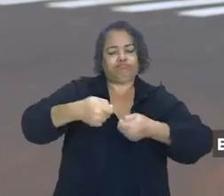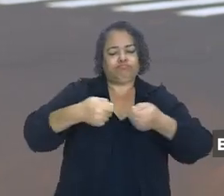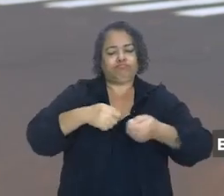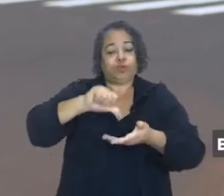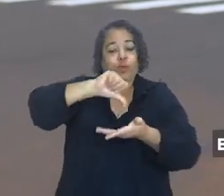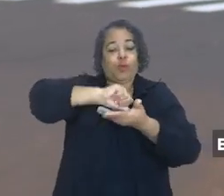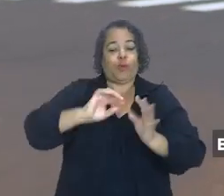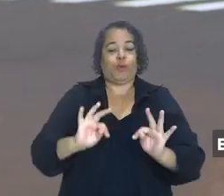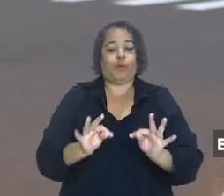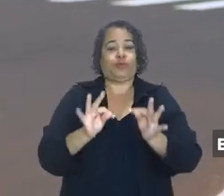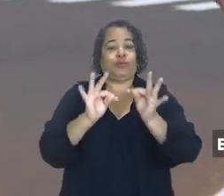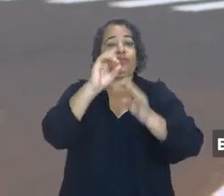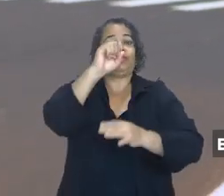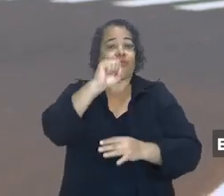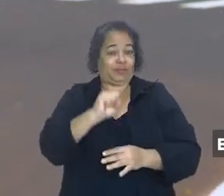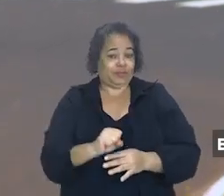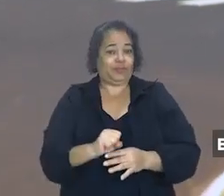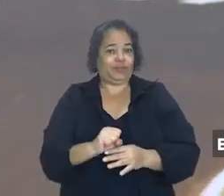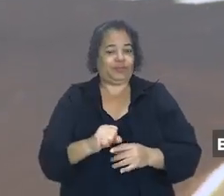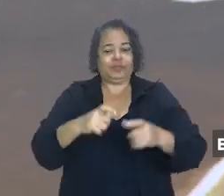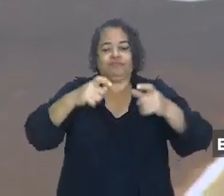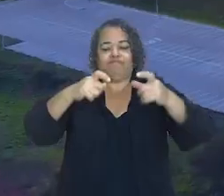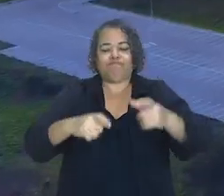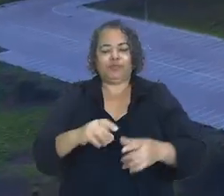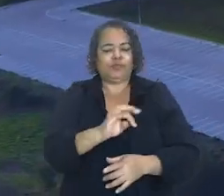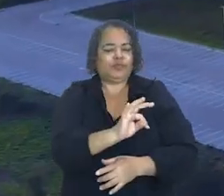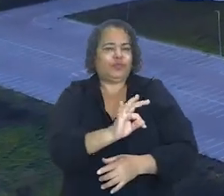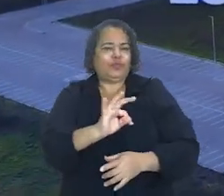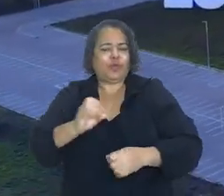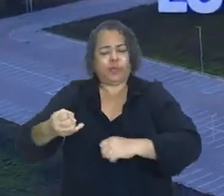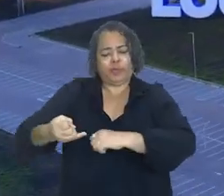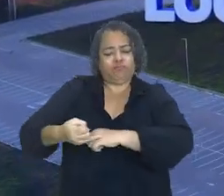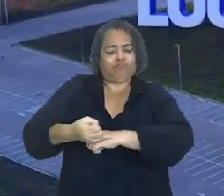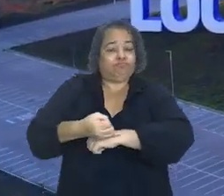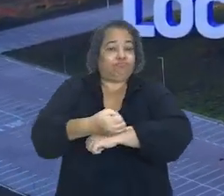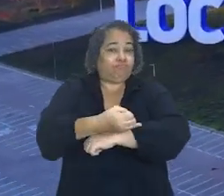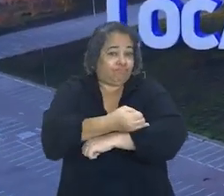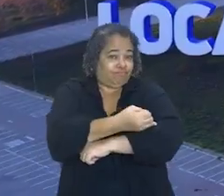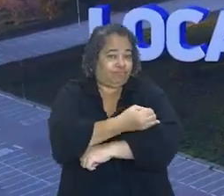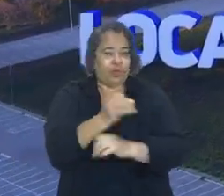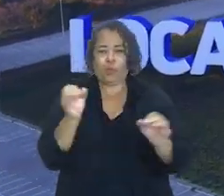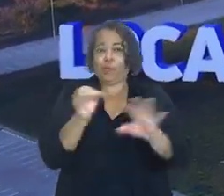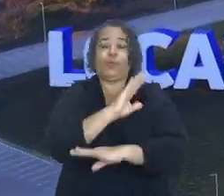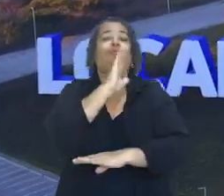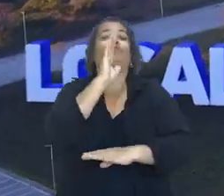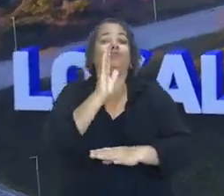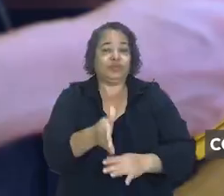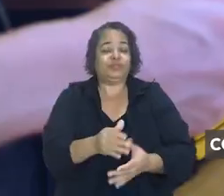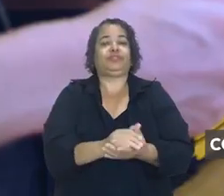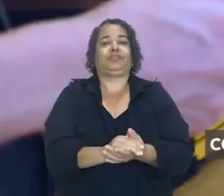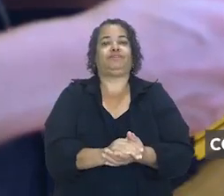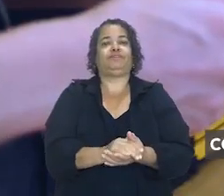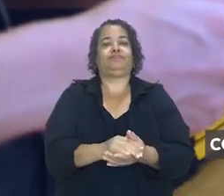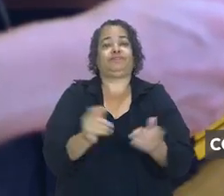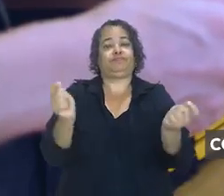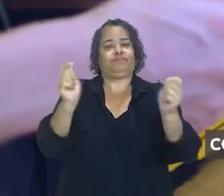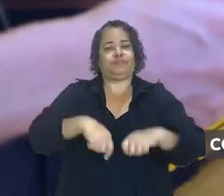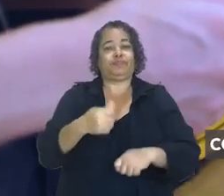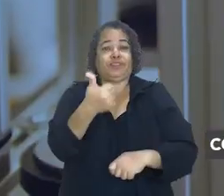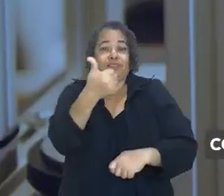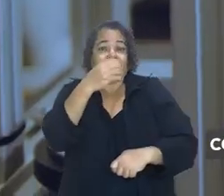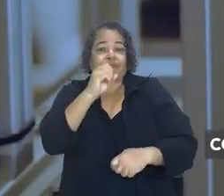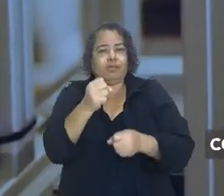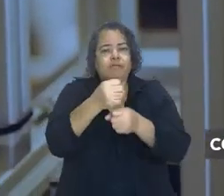Prefeitura está comercializando o Polo Tecnológico Sul. Com localização estratégica e completa infraestrutura, conta com um plano de